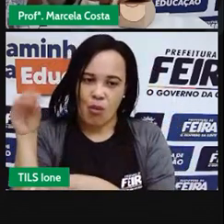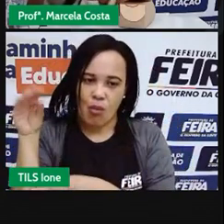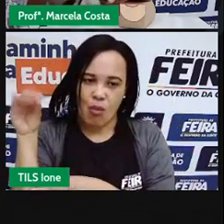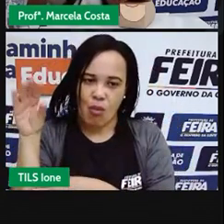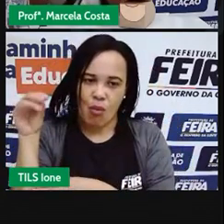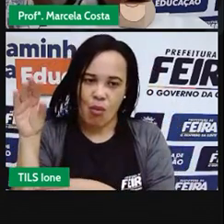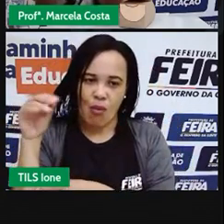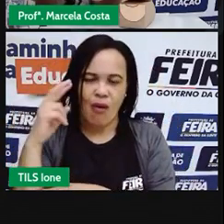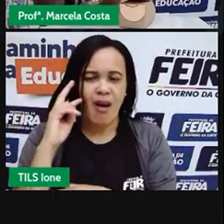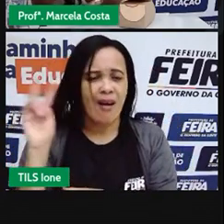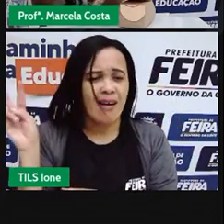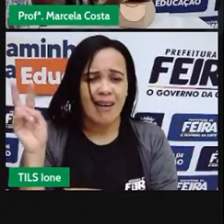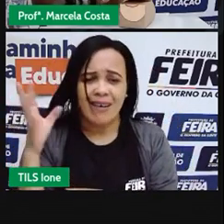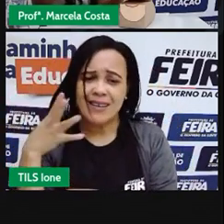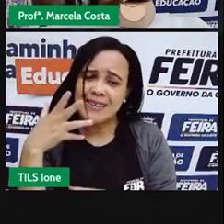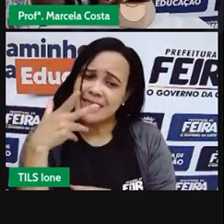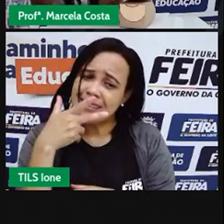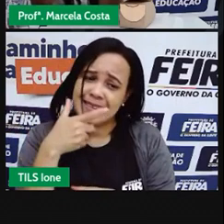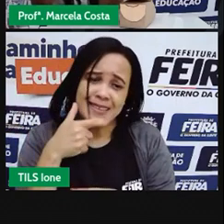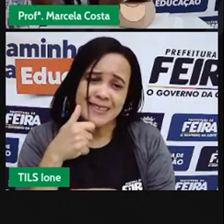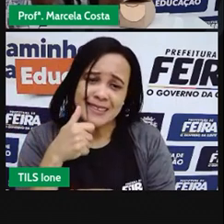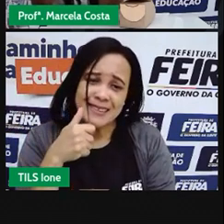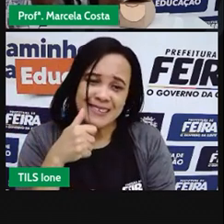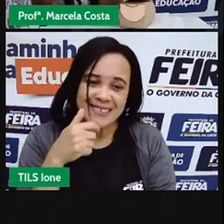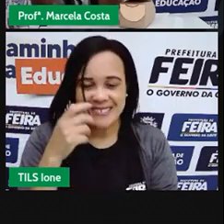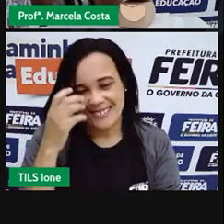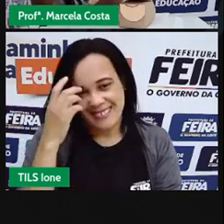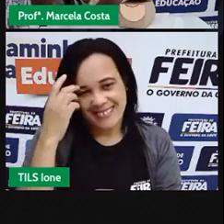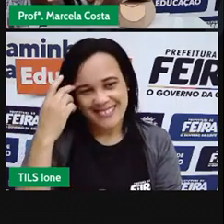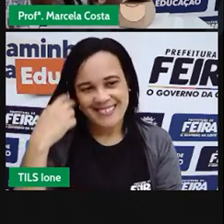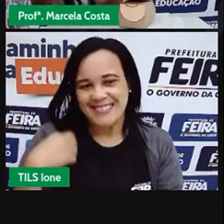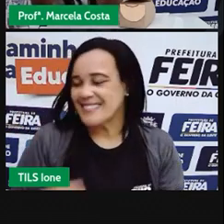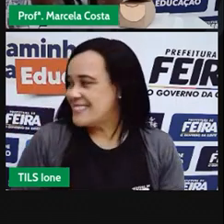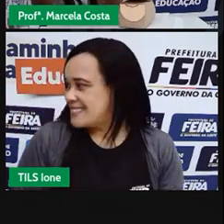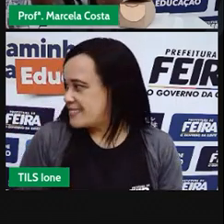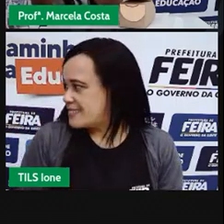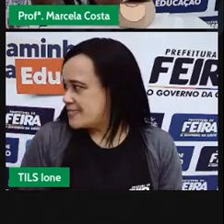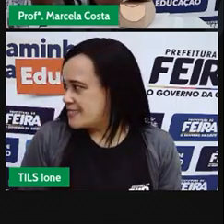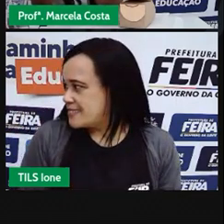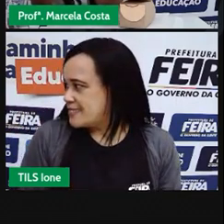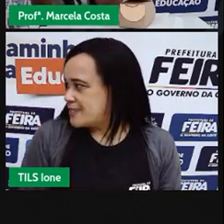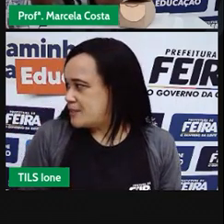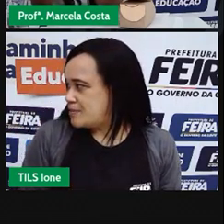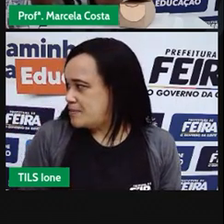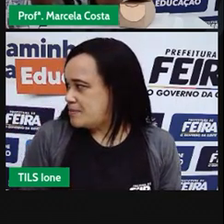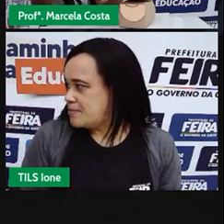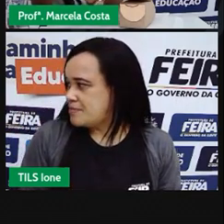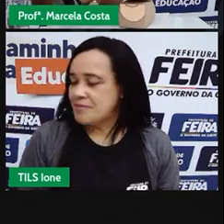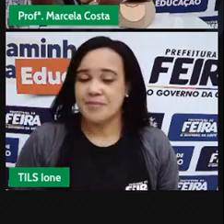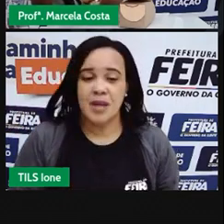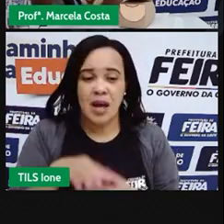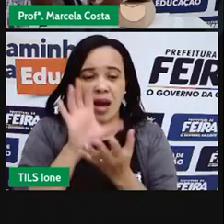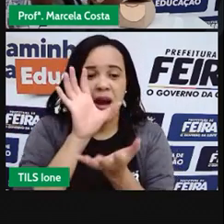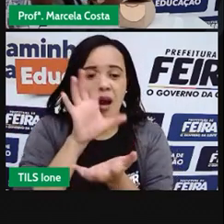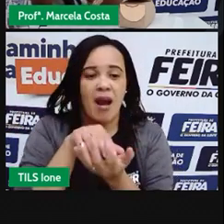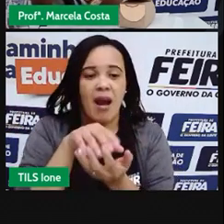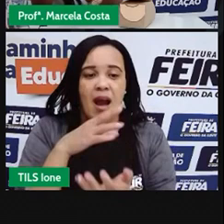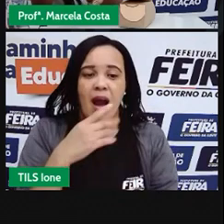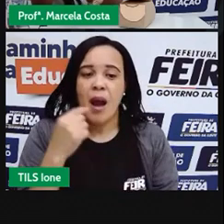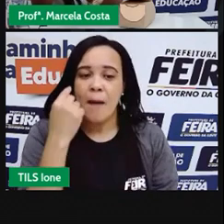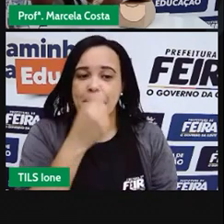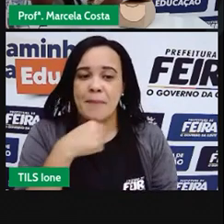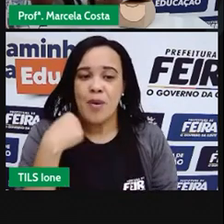Olha esse novo mal, que como a conseguiu fazer o desenho da boca e colou aqui.